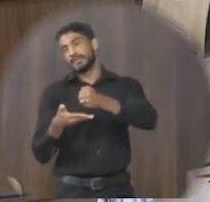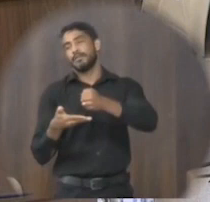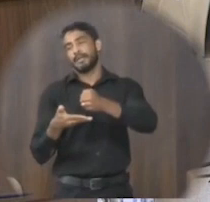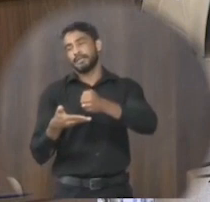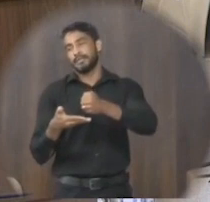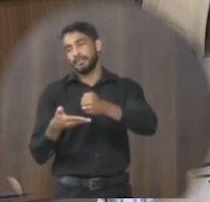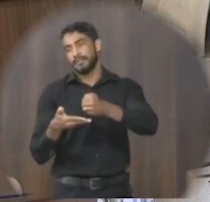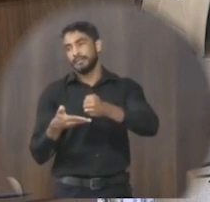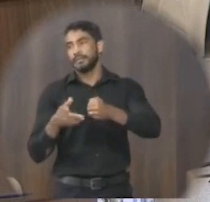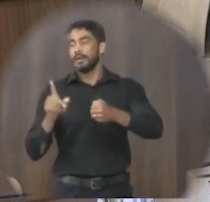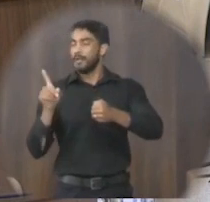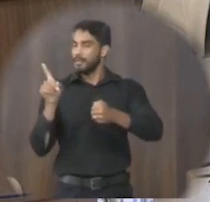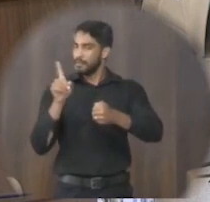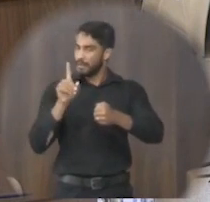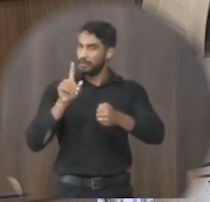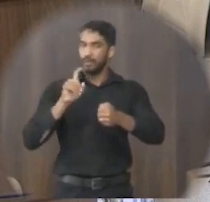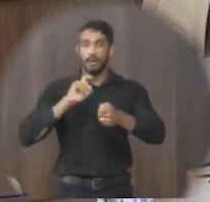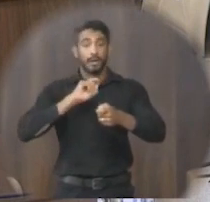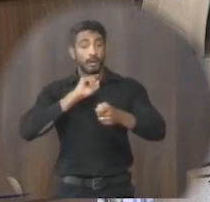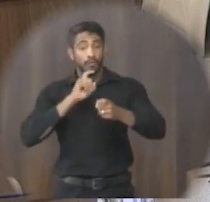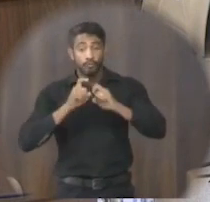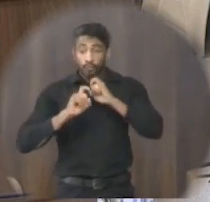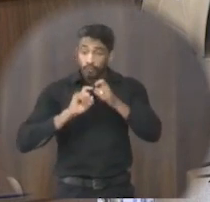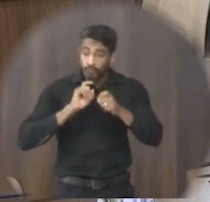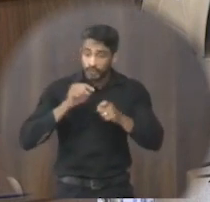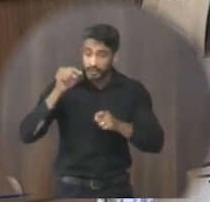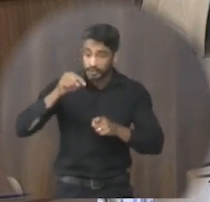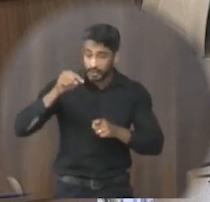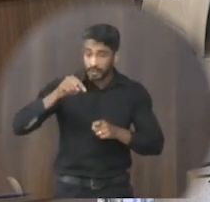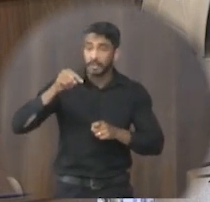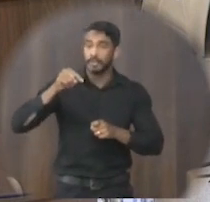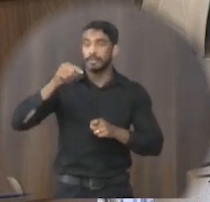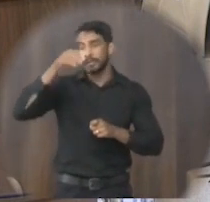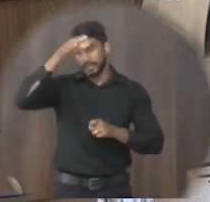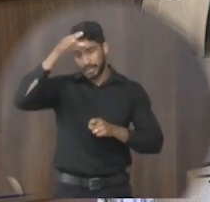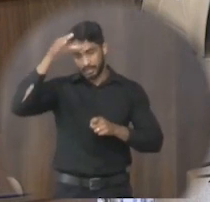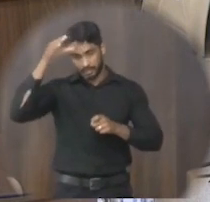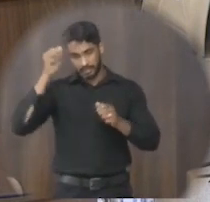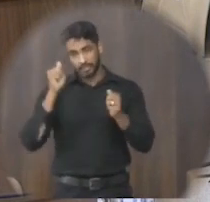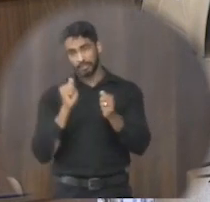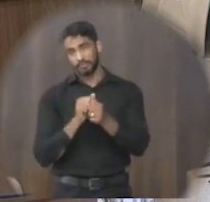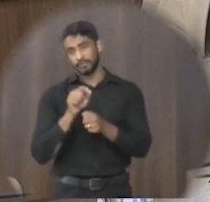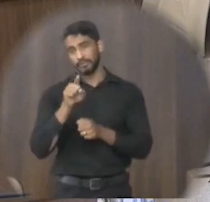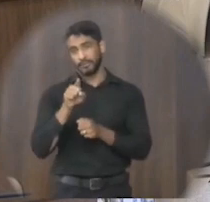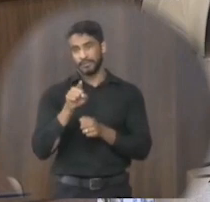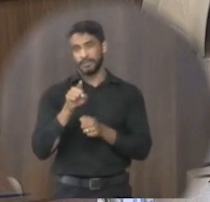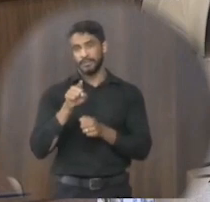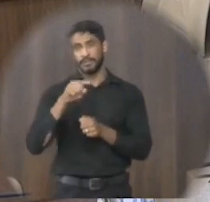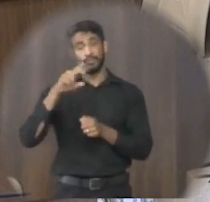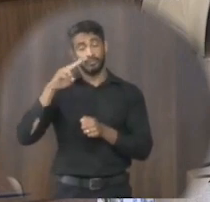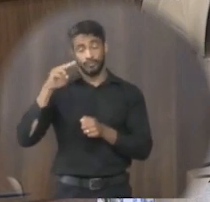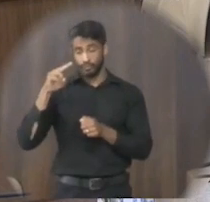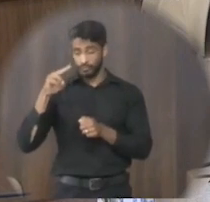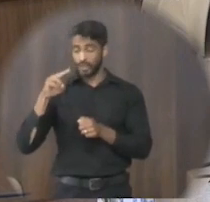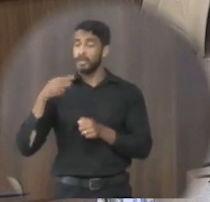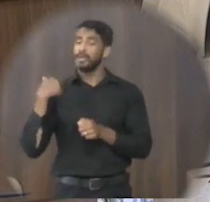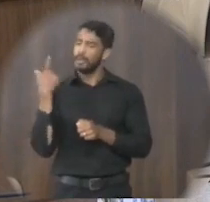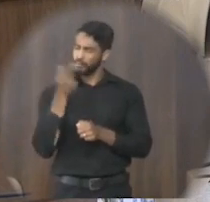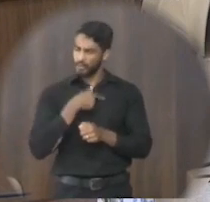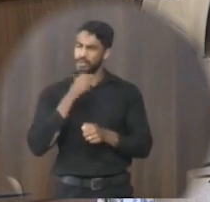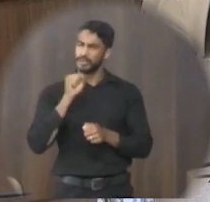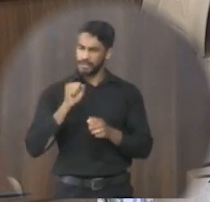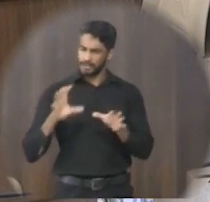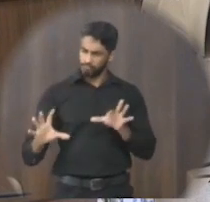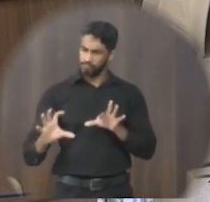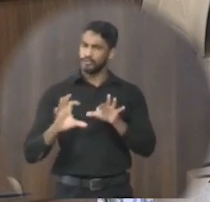não duvidem que essa casa está com vocês tá e eu estou falando aqui